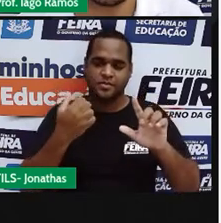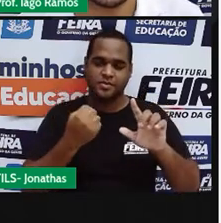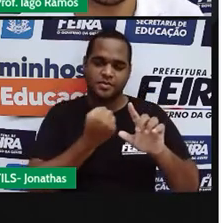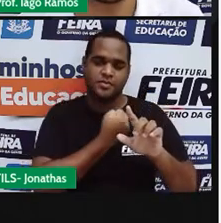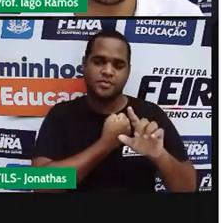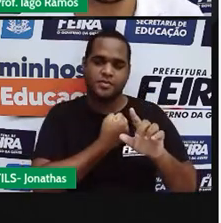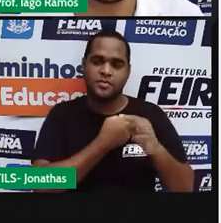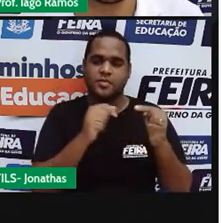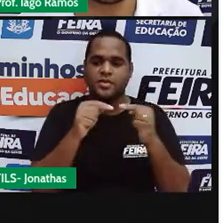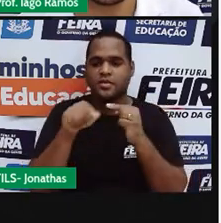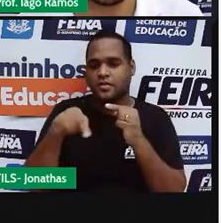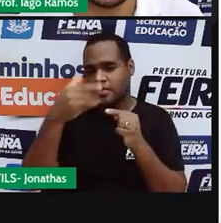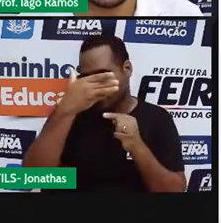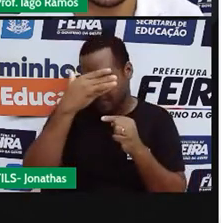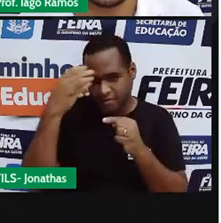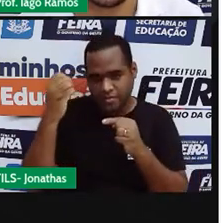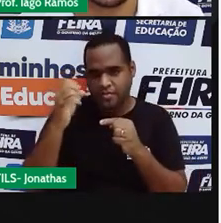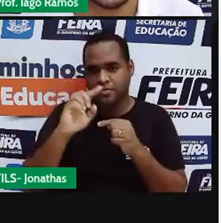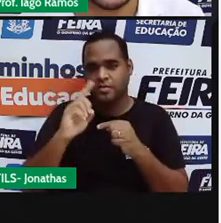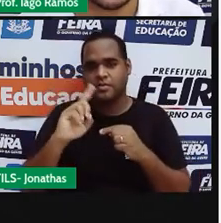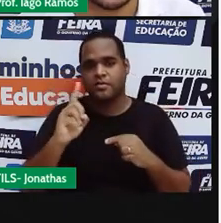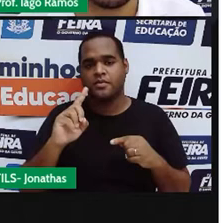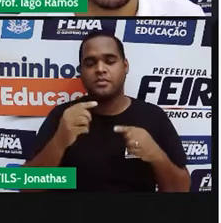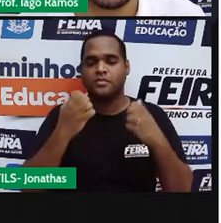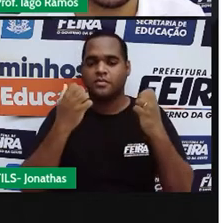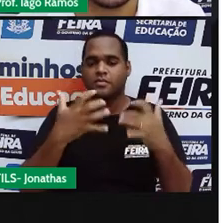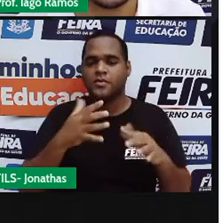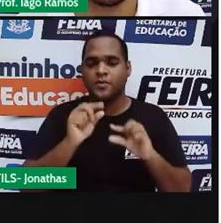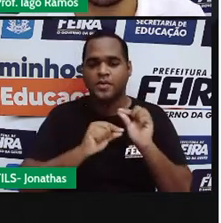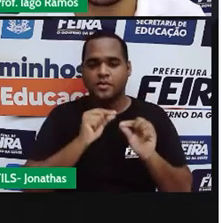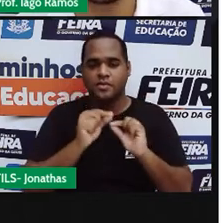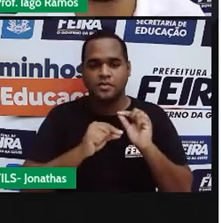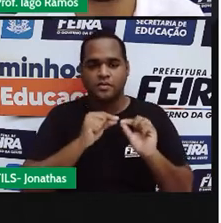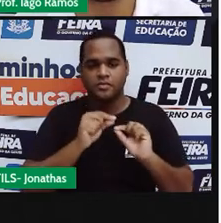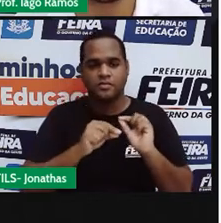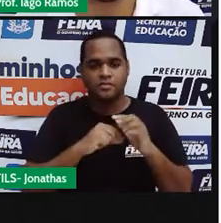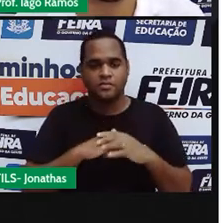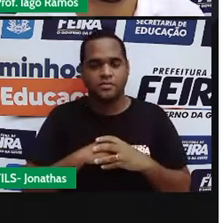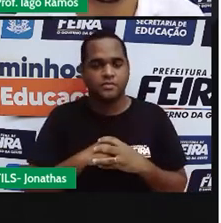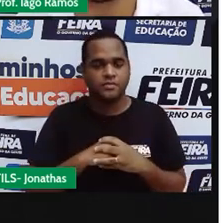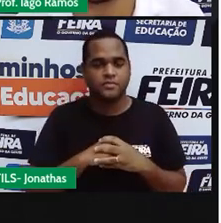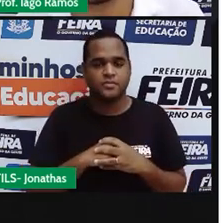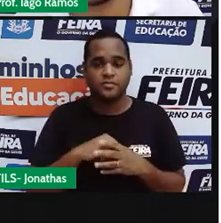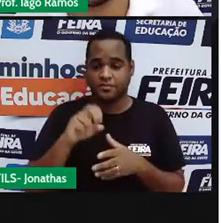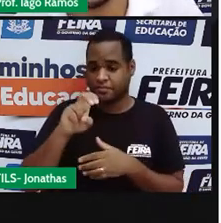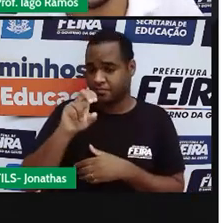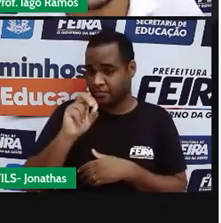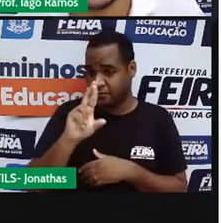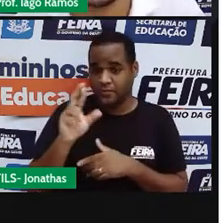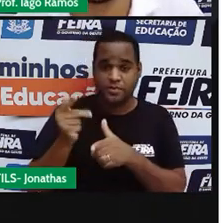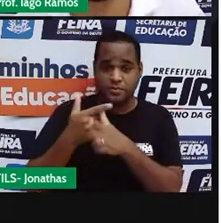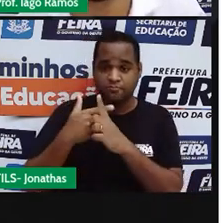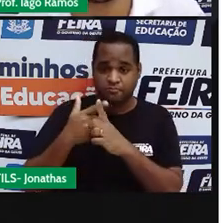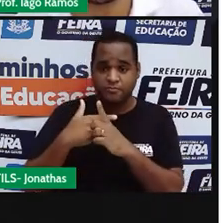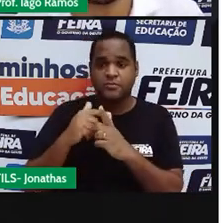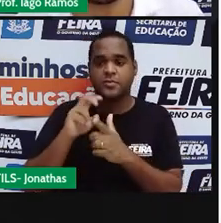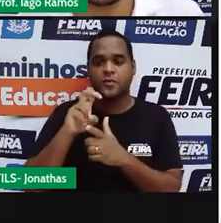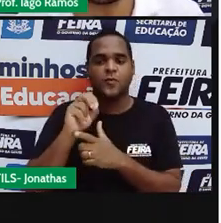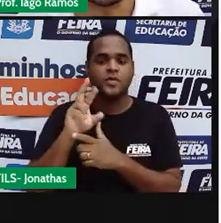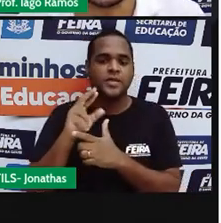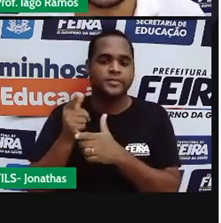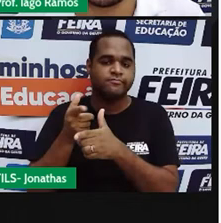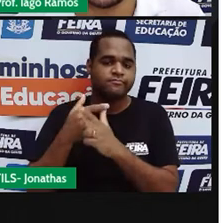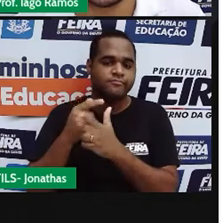Então o que é que está acontecendo ali? Bom, eu peguei 50 reais emprestado a esse amigo, eu vou ficar